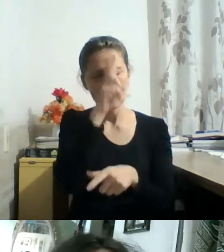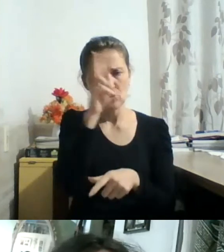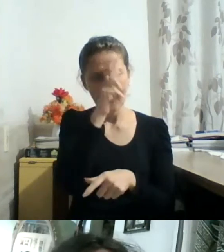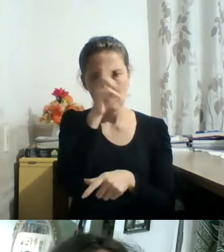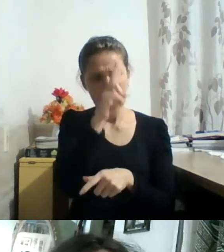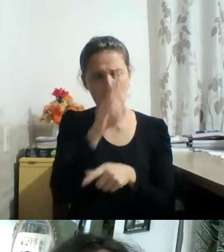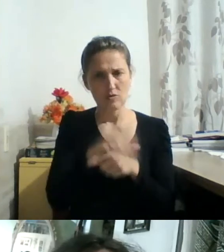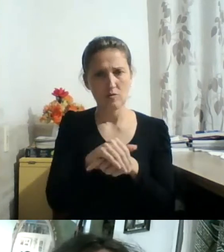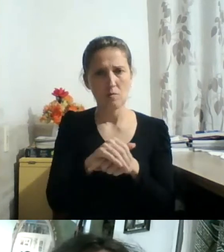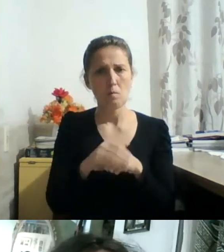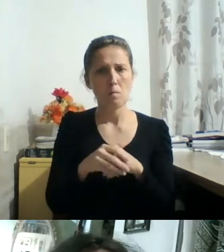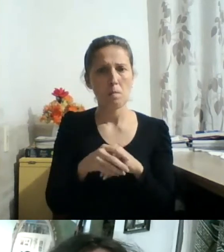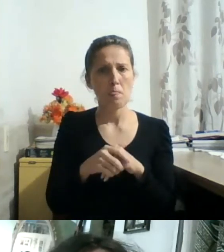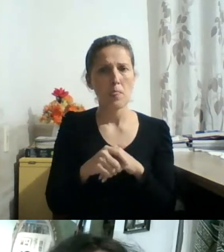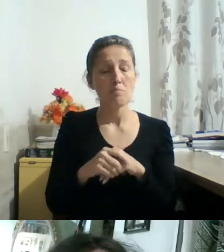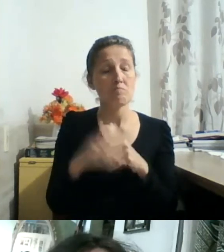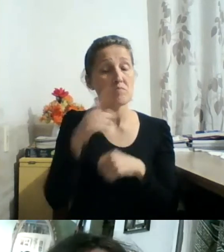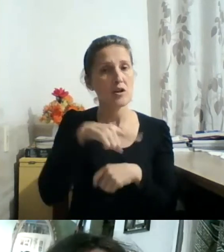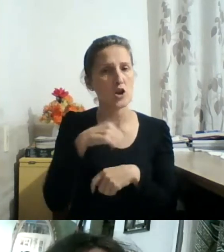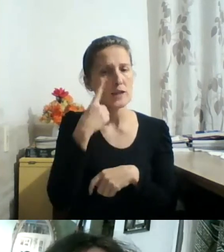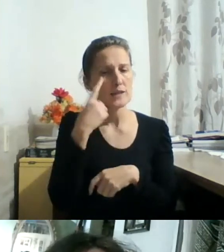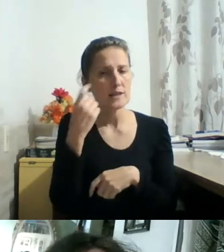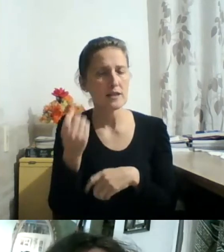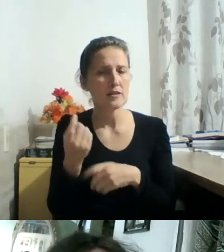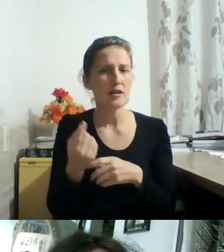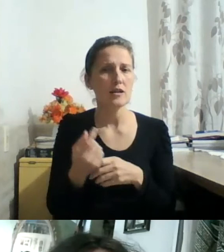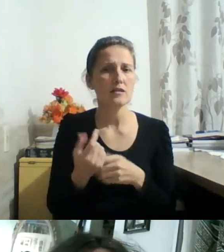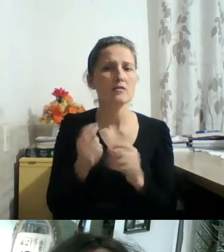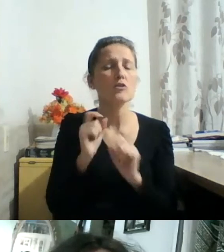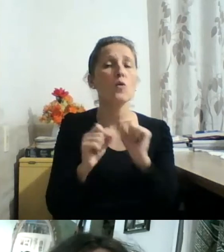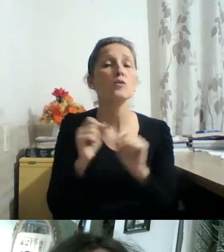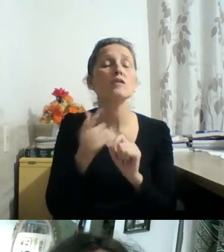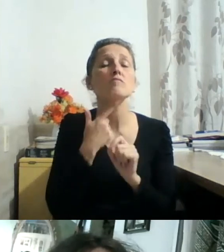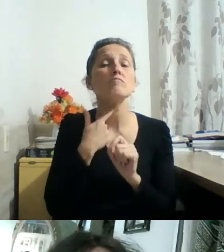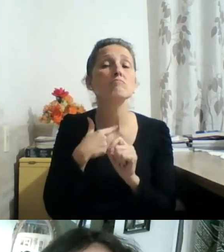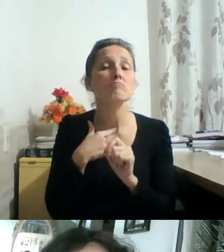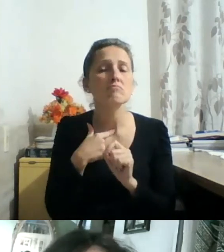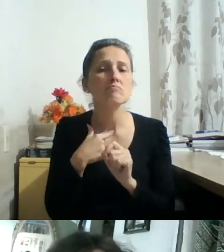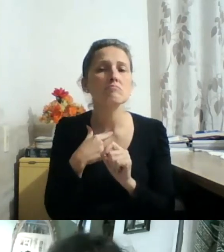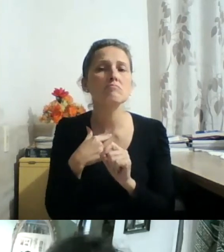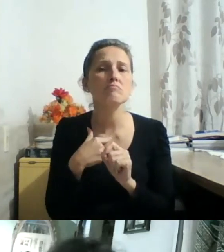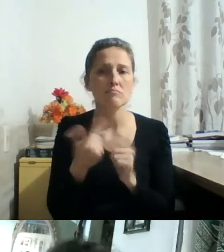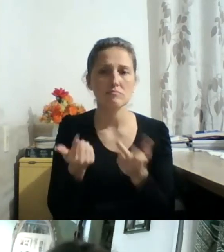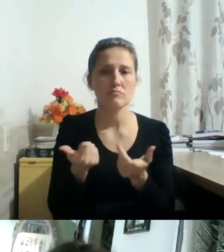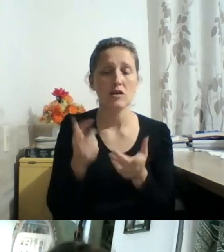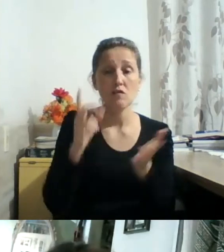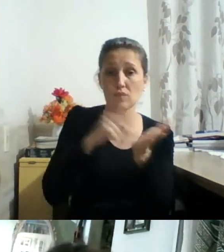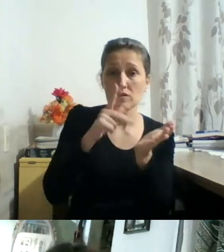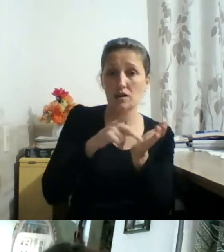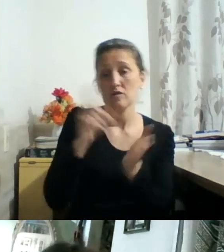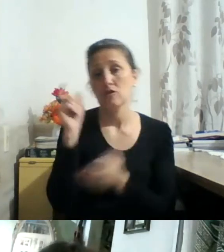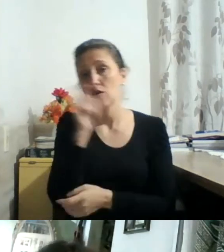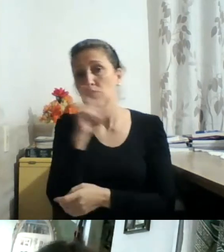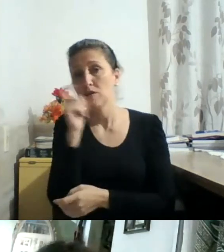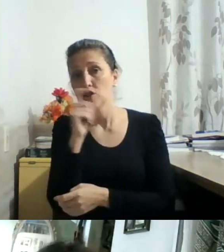mistérios, as intenções, os porquês, as verdades e as mentiras. Então, gente